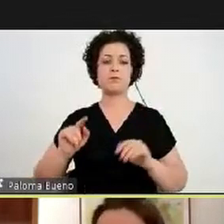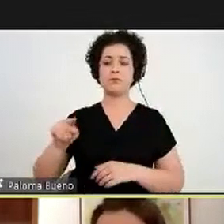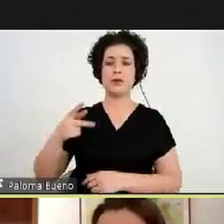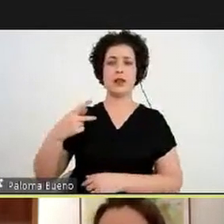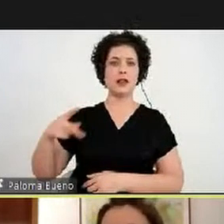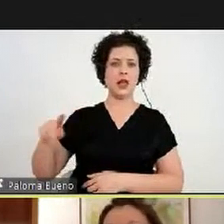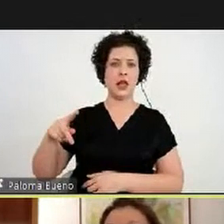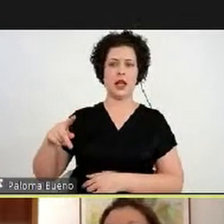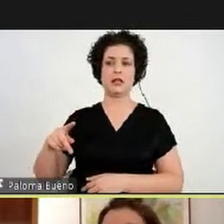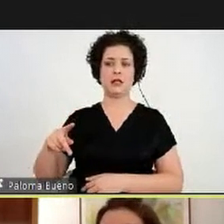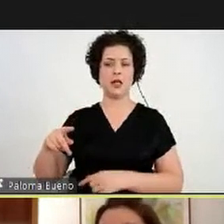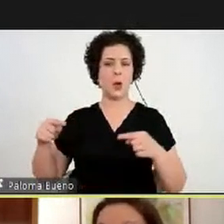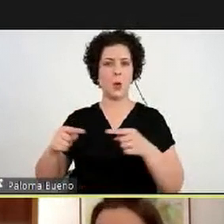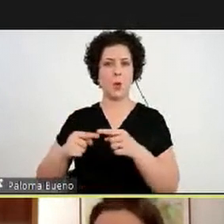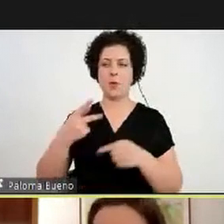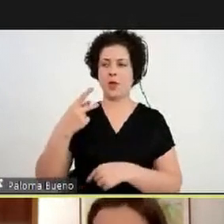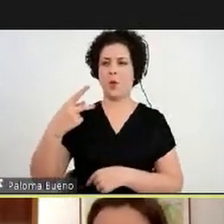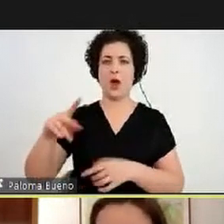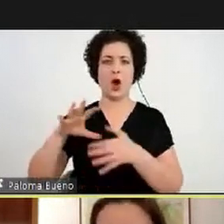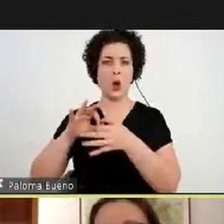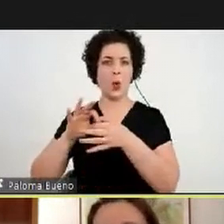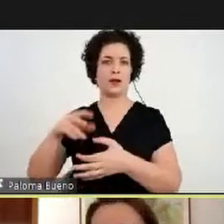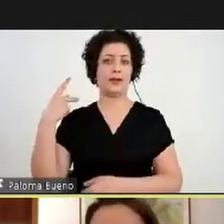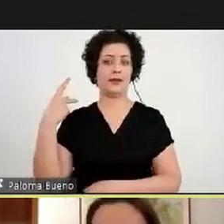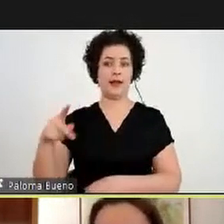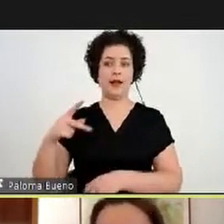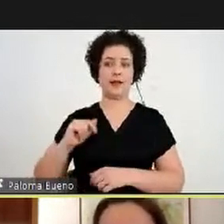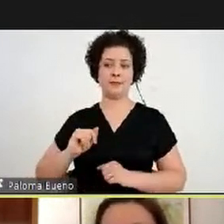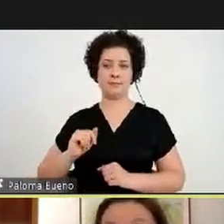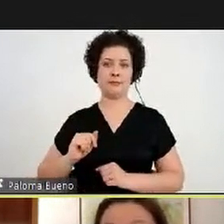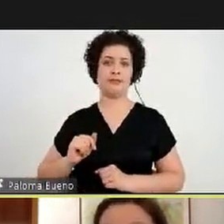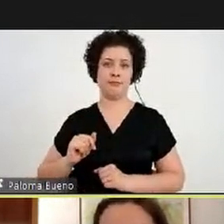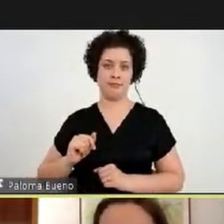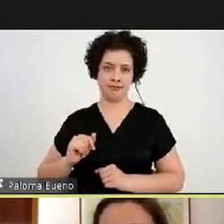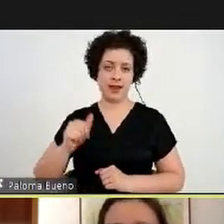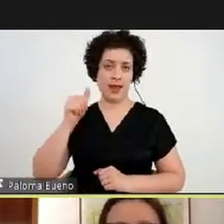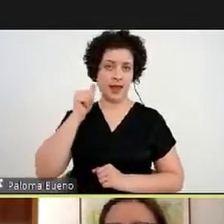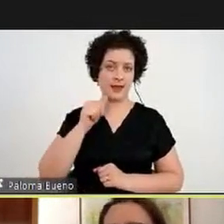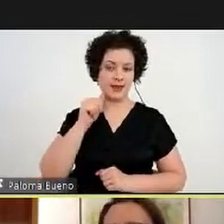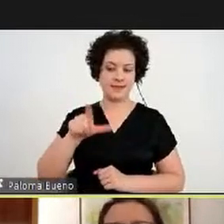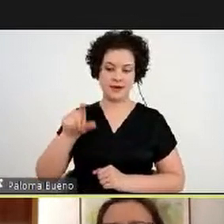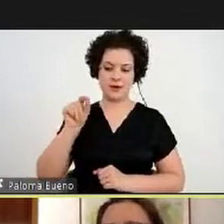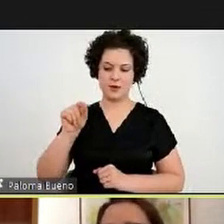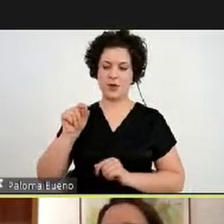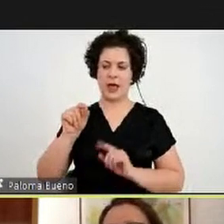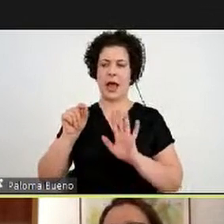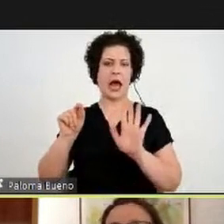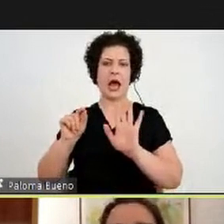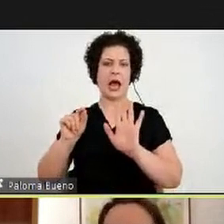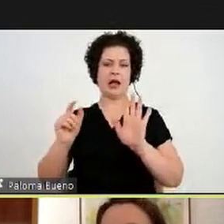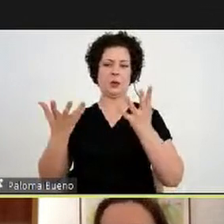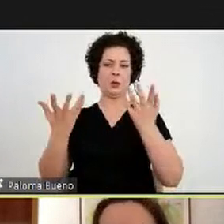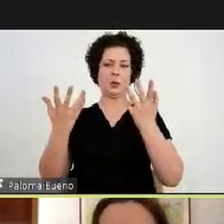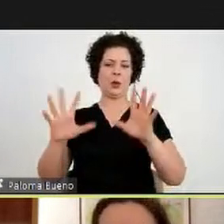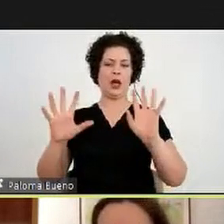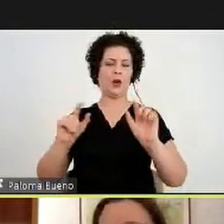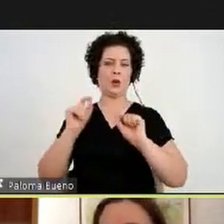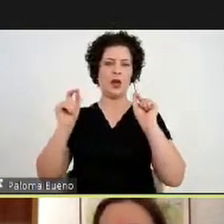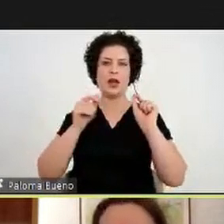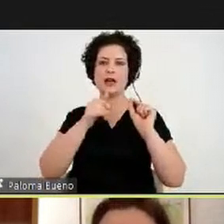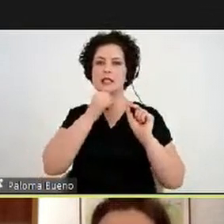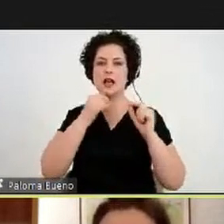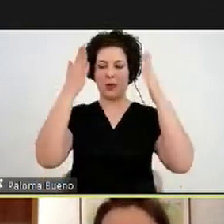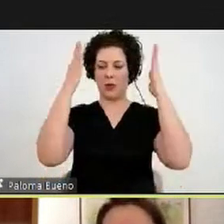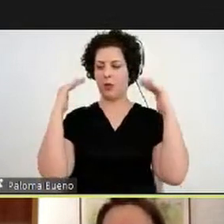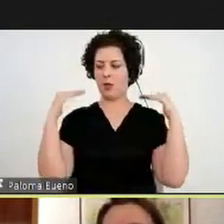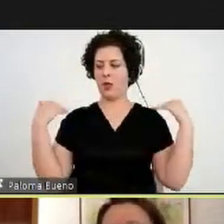algo para eles e que tivesse a ver com eles. E essa menina escolheu e falou eu não quero deixar meu cabelo comprido porque